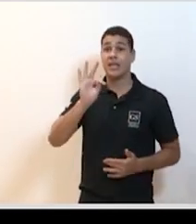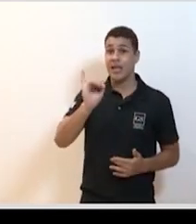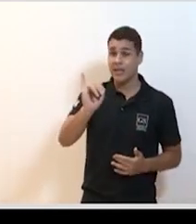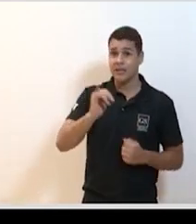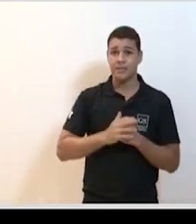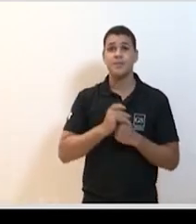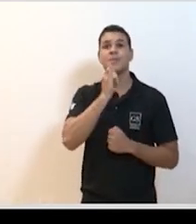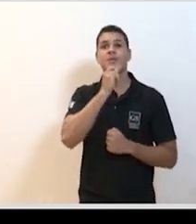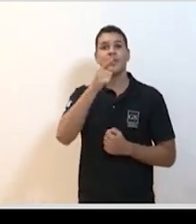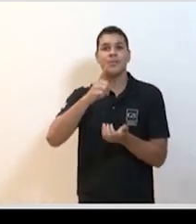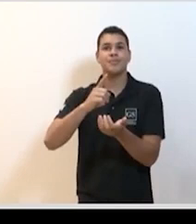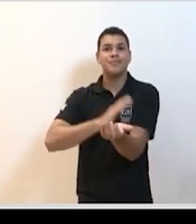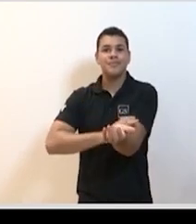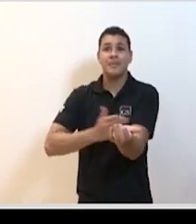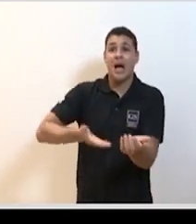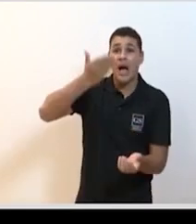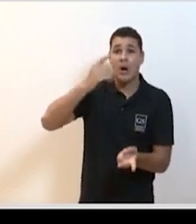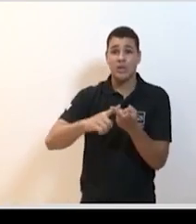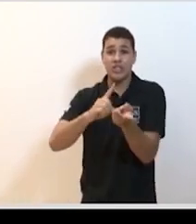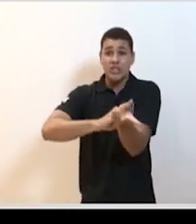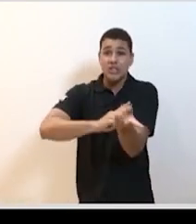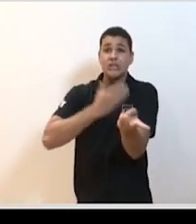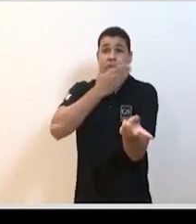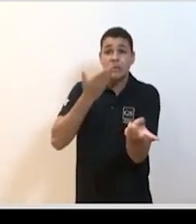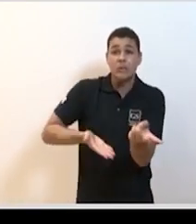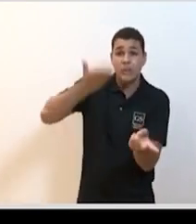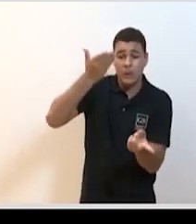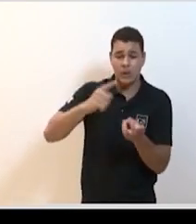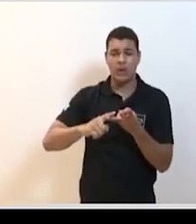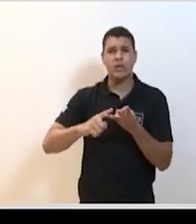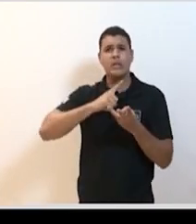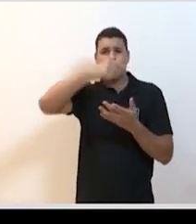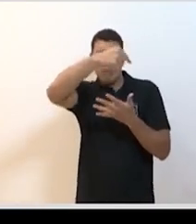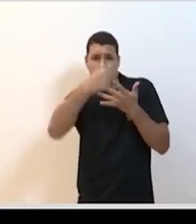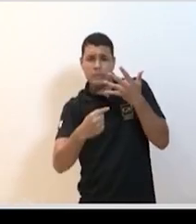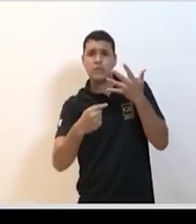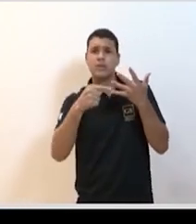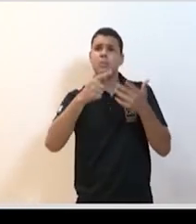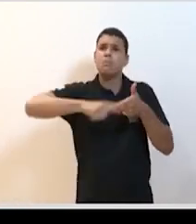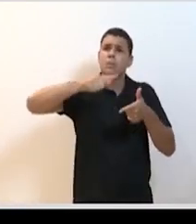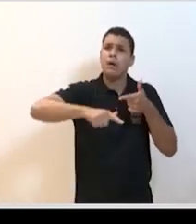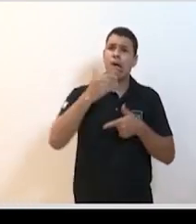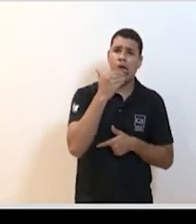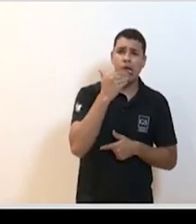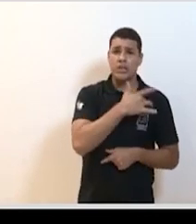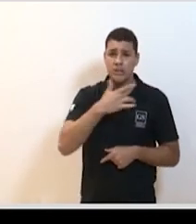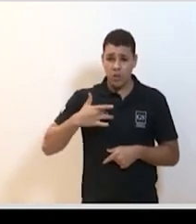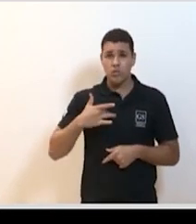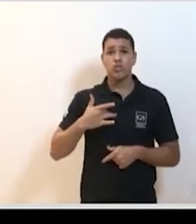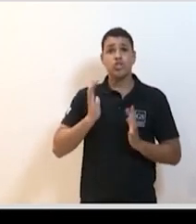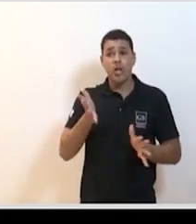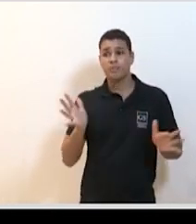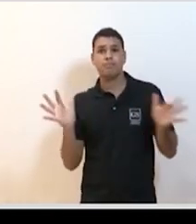a hipertensão, diabetes, comorbidades, em geral, não compensadas, pneumopatias, estavam associadas à